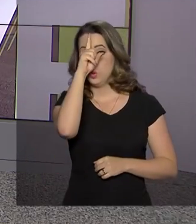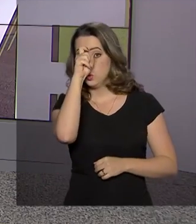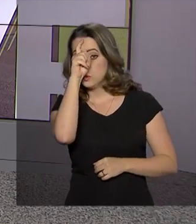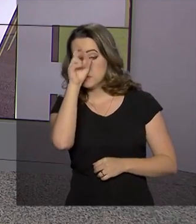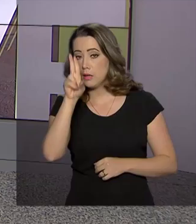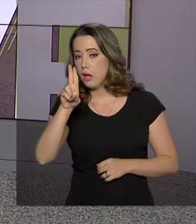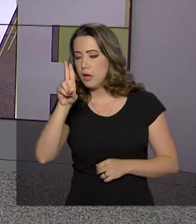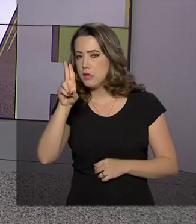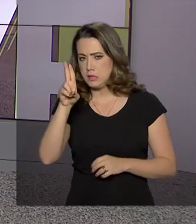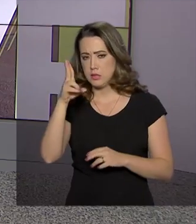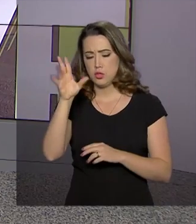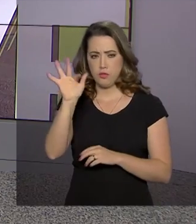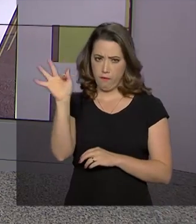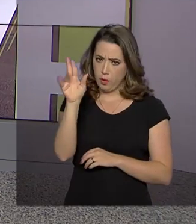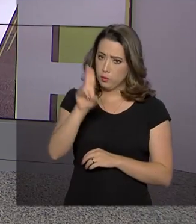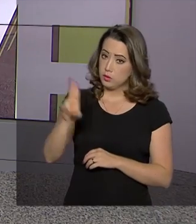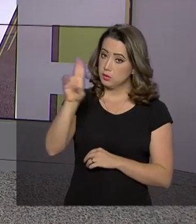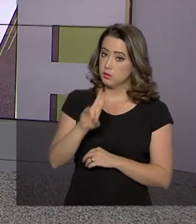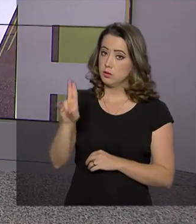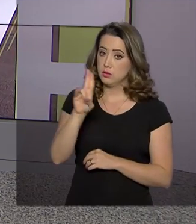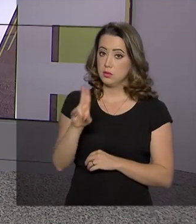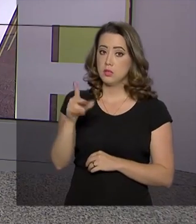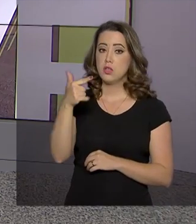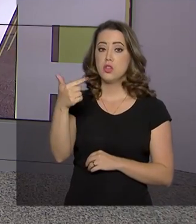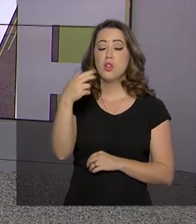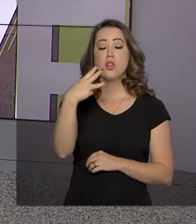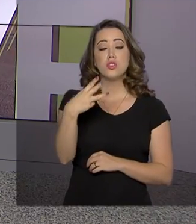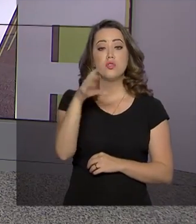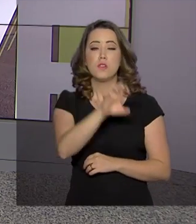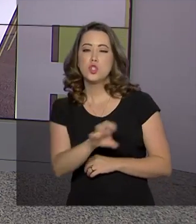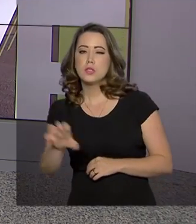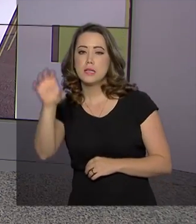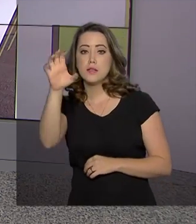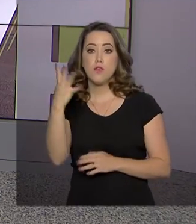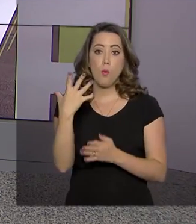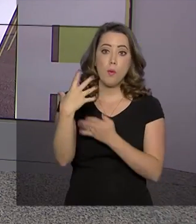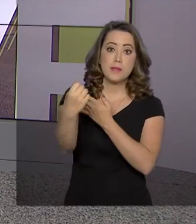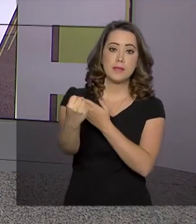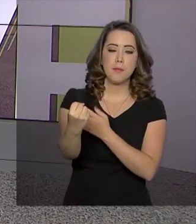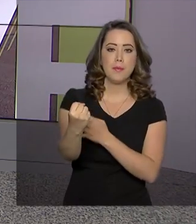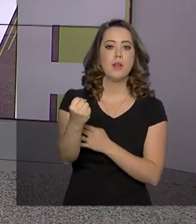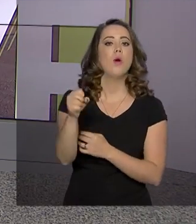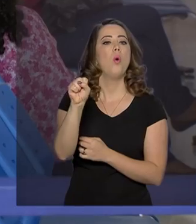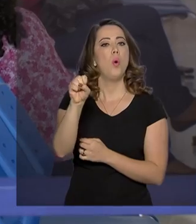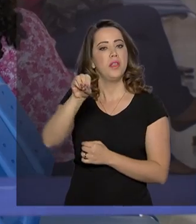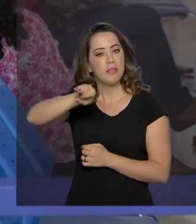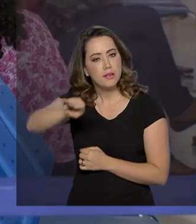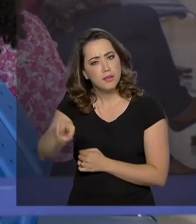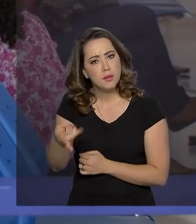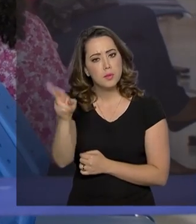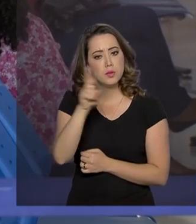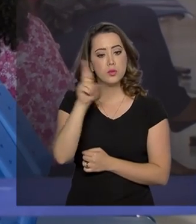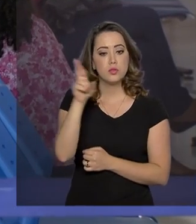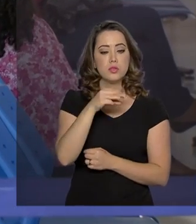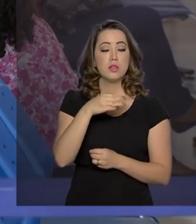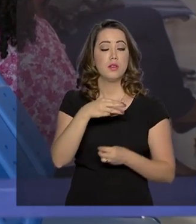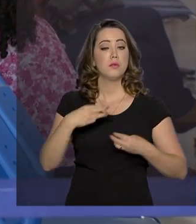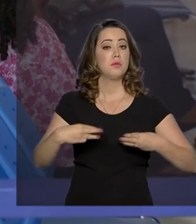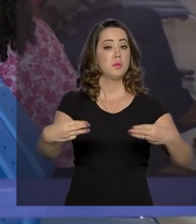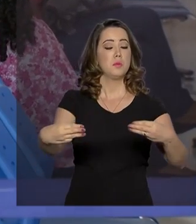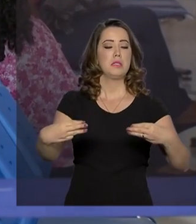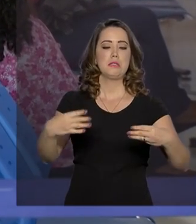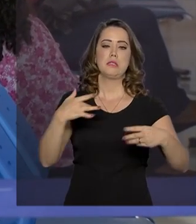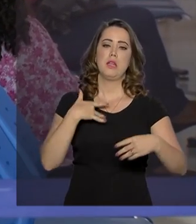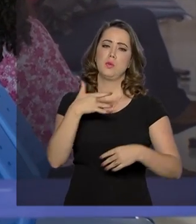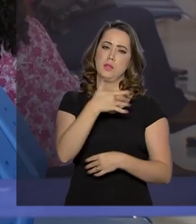23 estados vão receber juntos quase 80 milhões de reais do Ministério da Saúde. O dinheiro será utilizado para custear